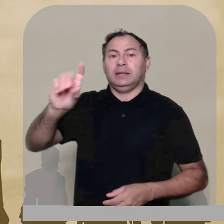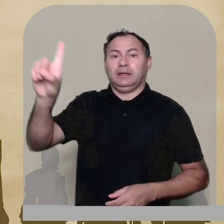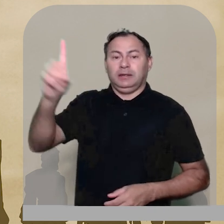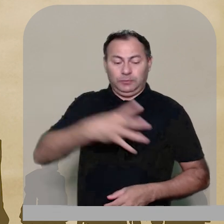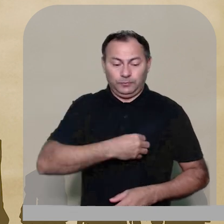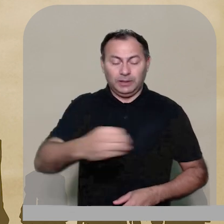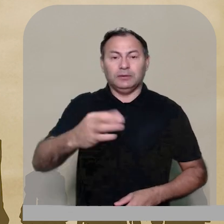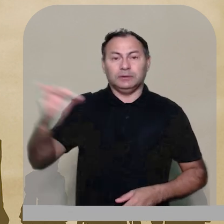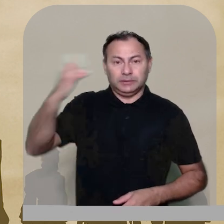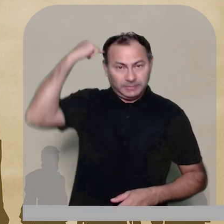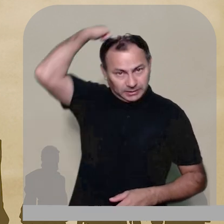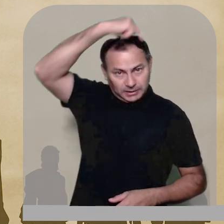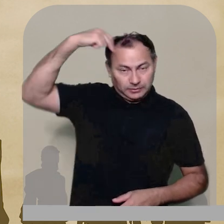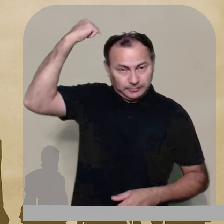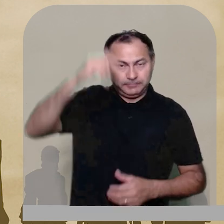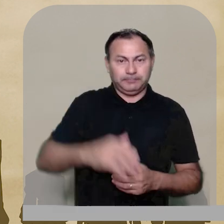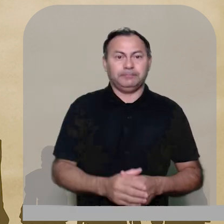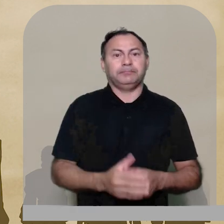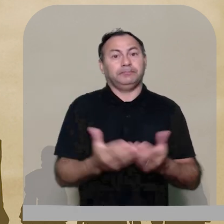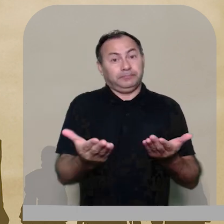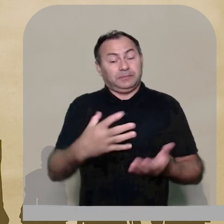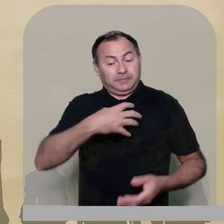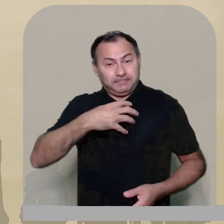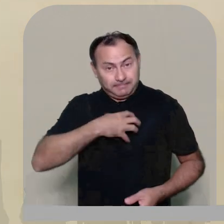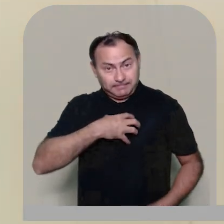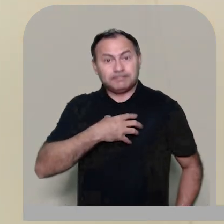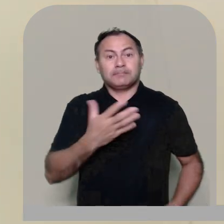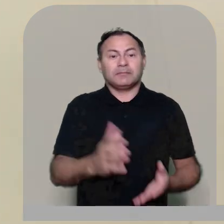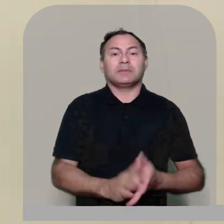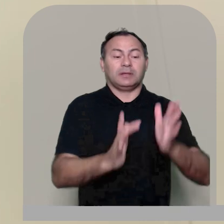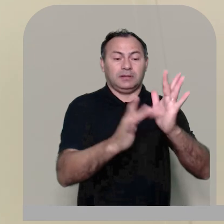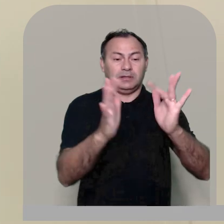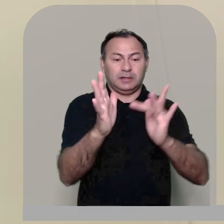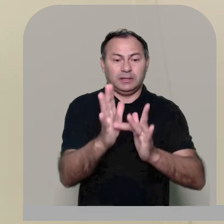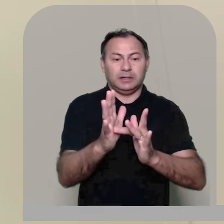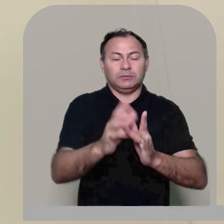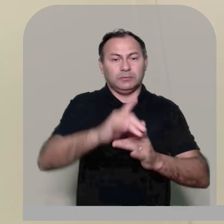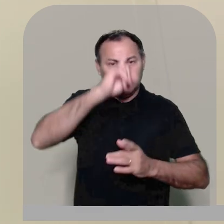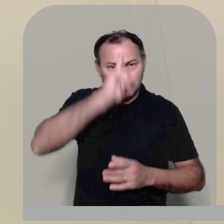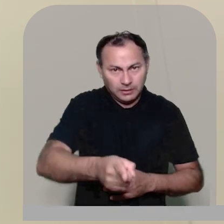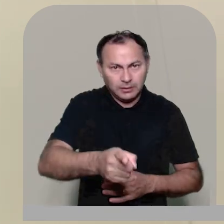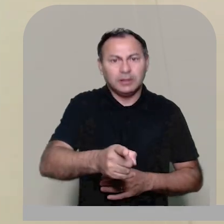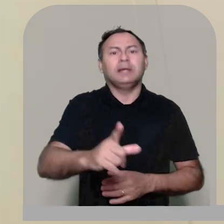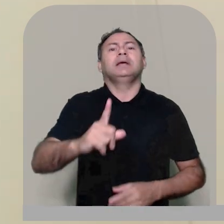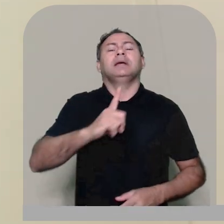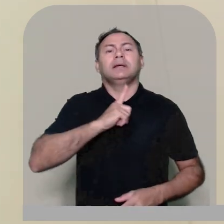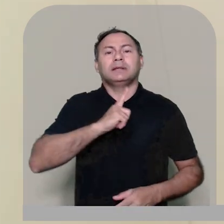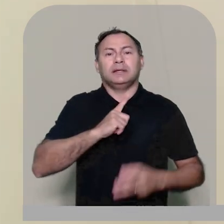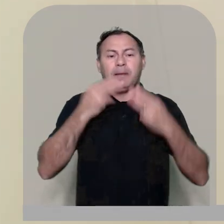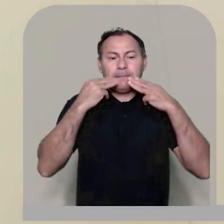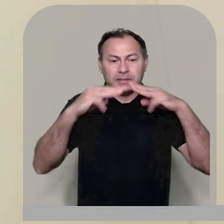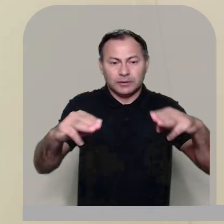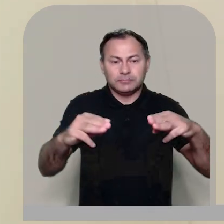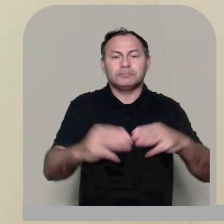filho e do espírito santo dessa maneira a igreja que for enviada possui